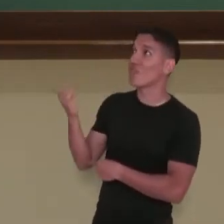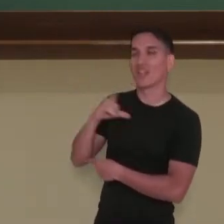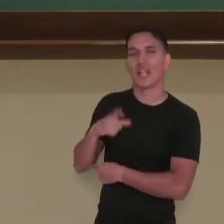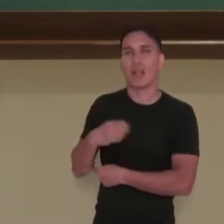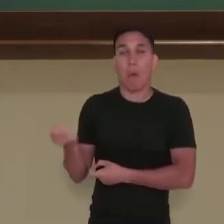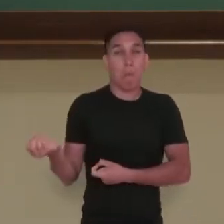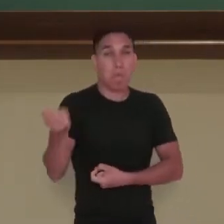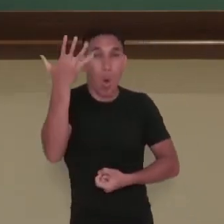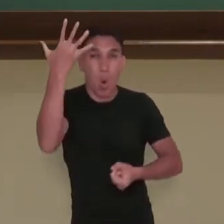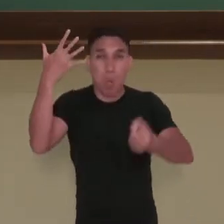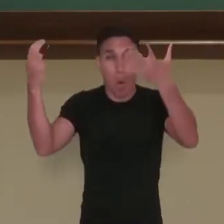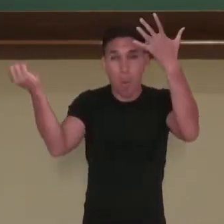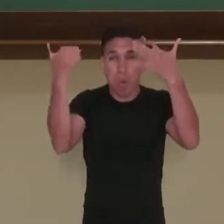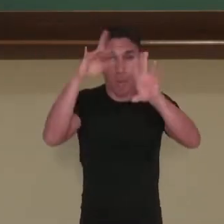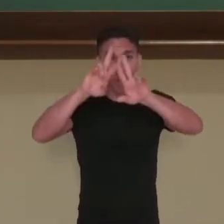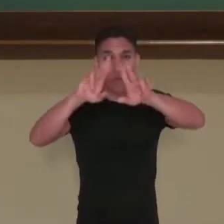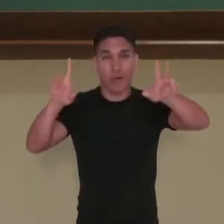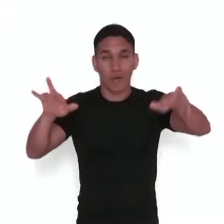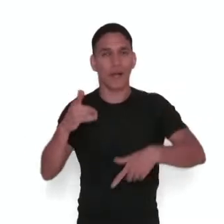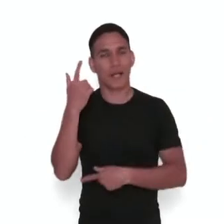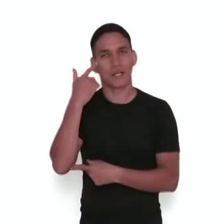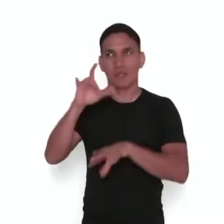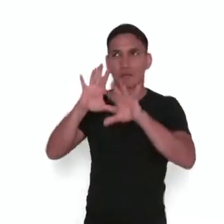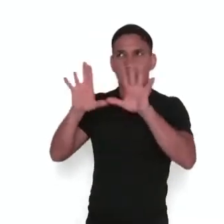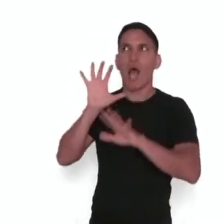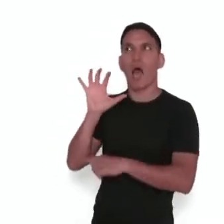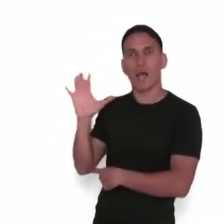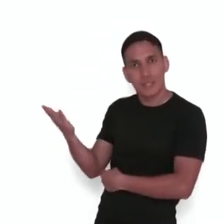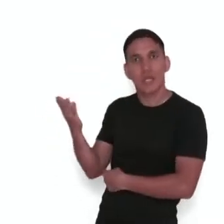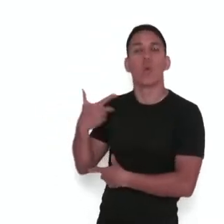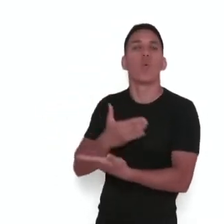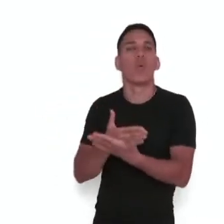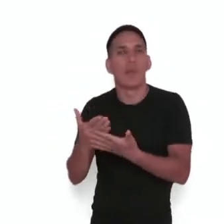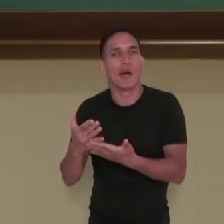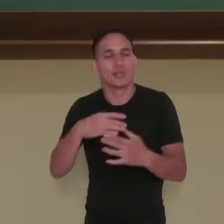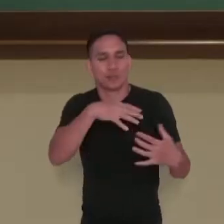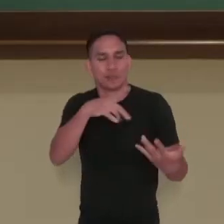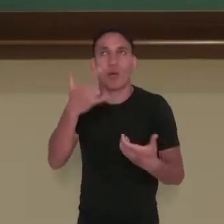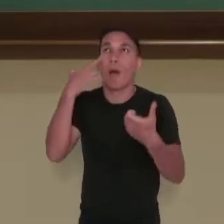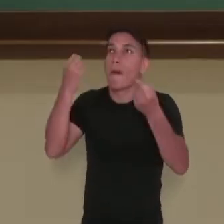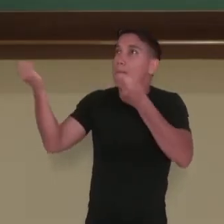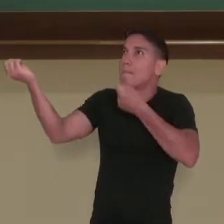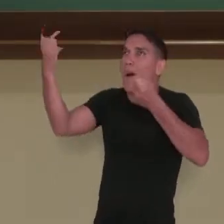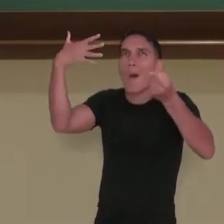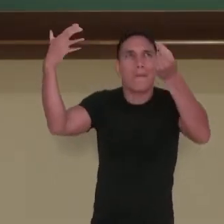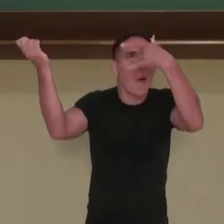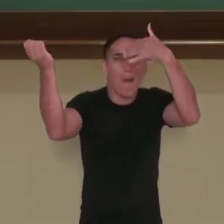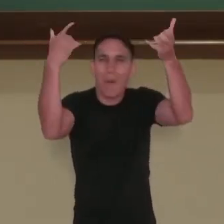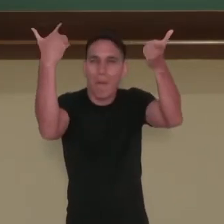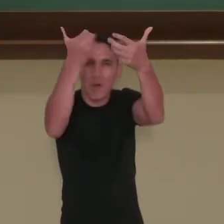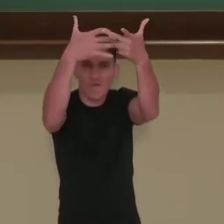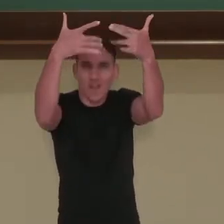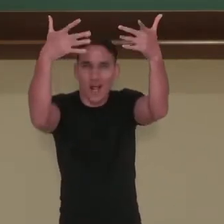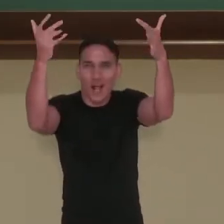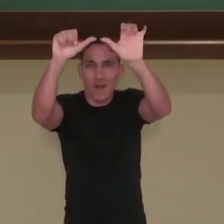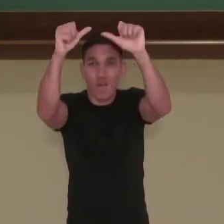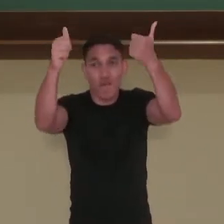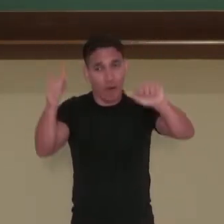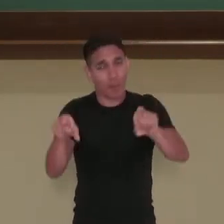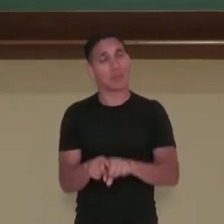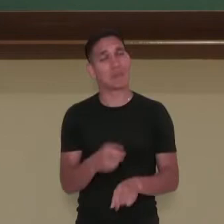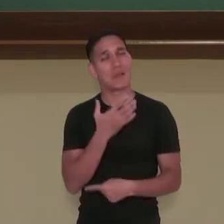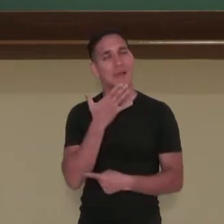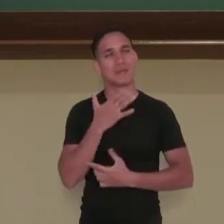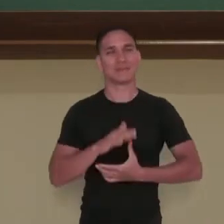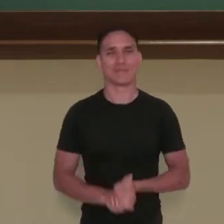artifício pelo céu? A partir daí, o mundo pôde ver muitas luzes explodindo em cores e formas no céu. Na